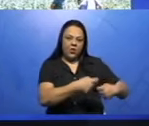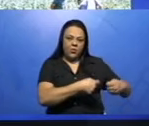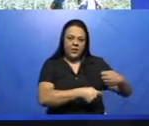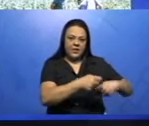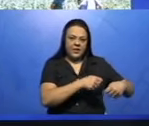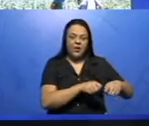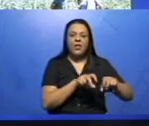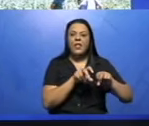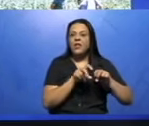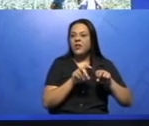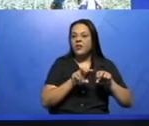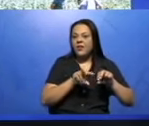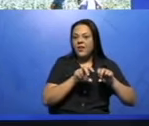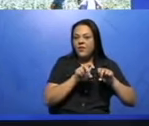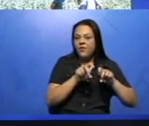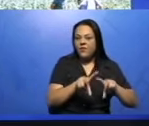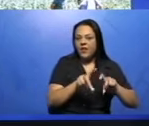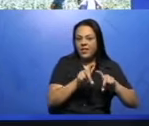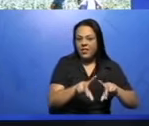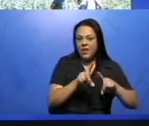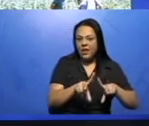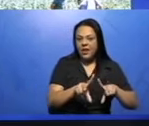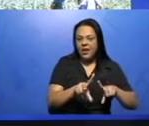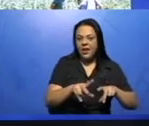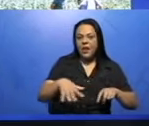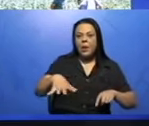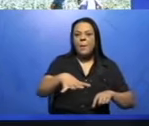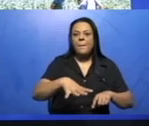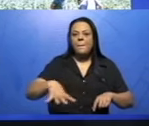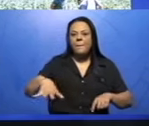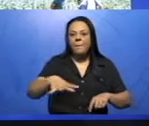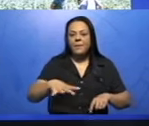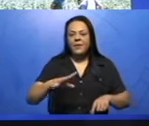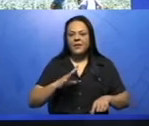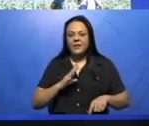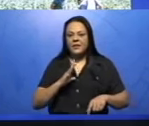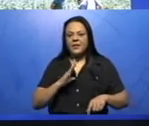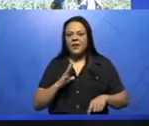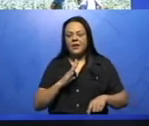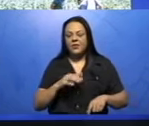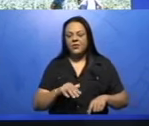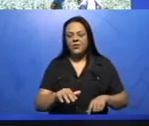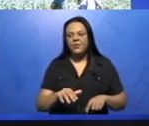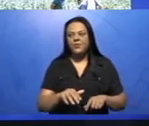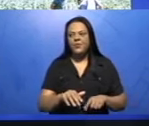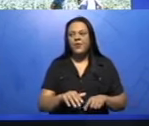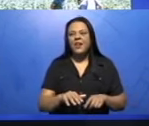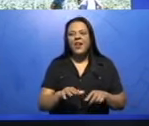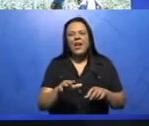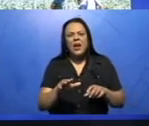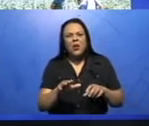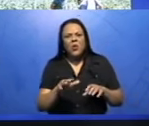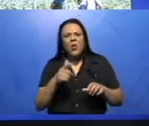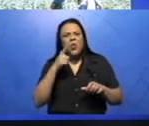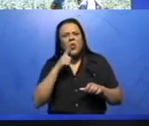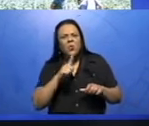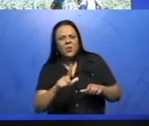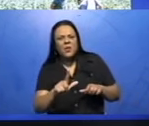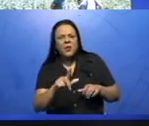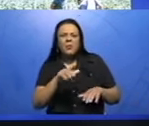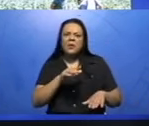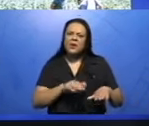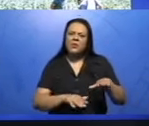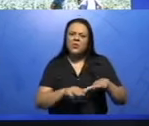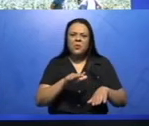comercializar essa produção, ainda que de maneira precária, não consegue abastecer totalmente essas cidades, mas há esse